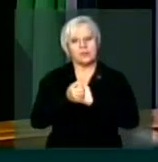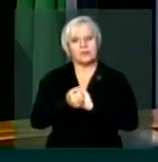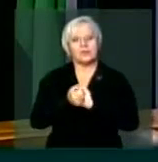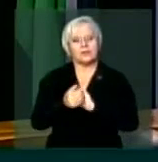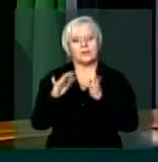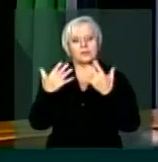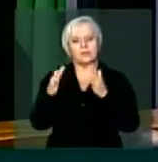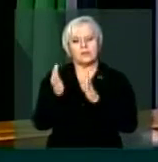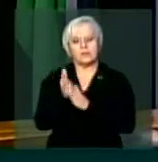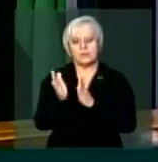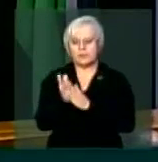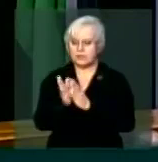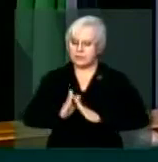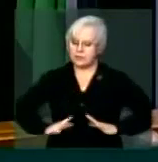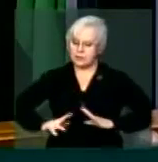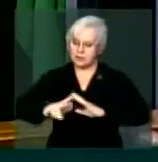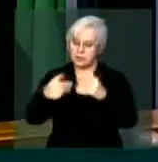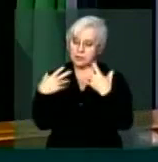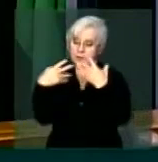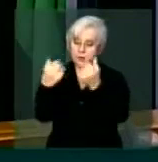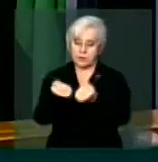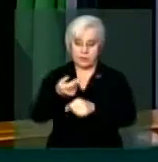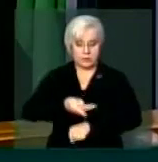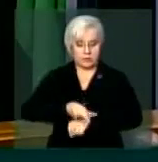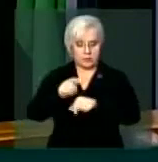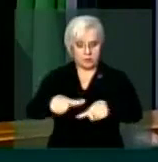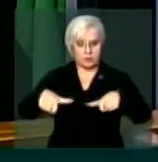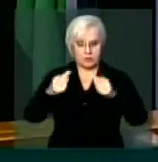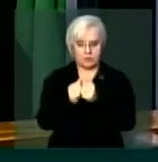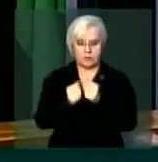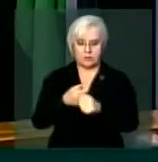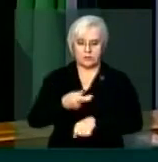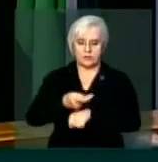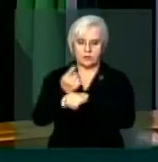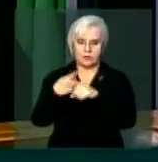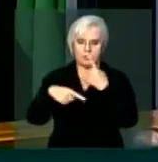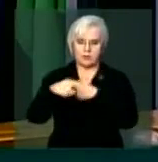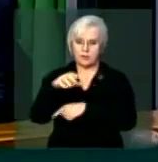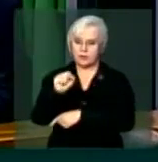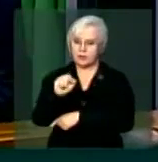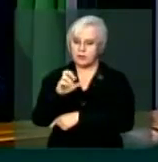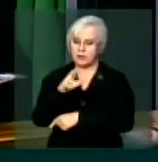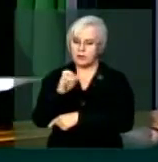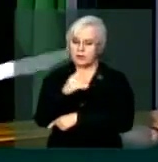e parabéns a todos que receberam o título através da solenidade, o troféu seria de hoje. Então, obrigado.